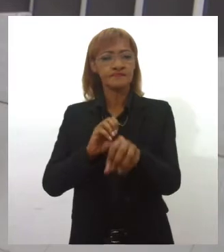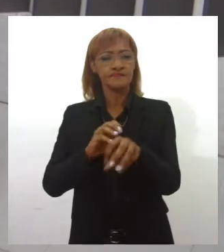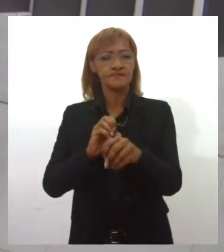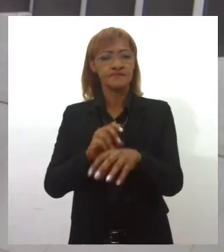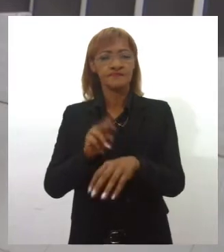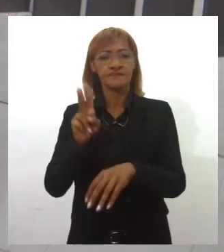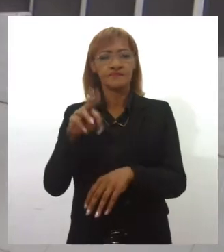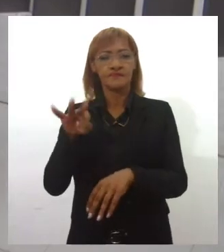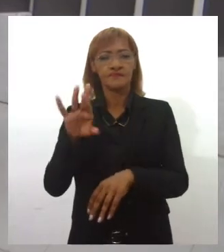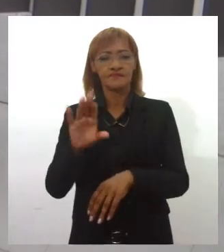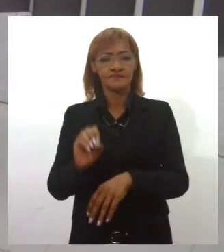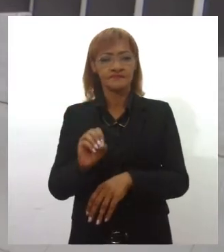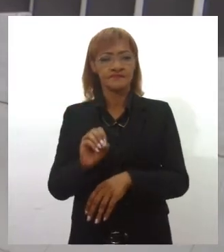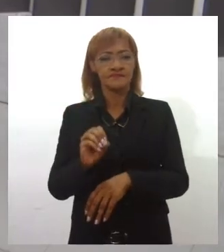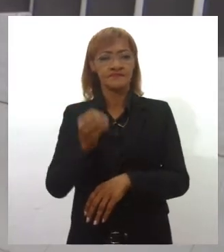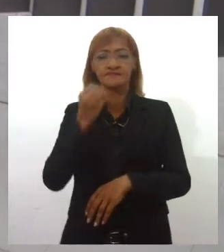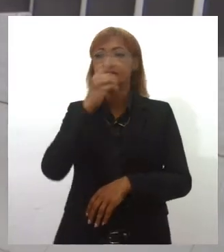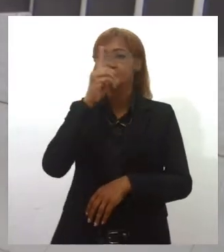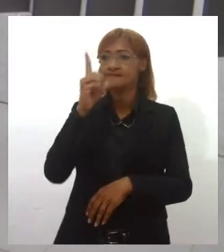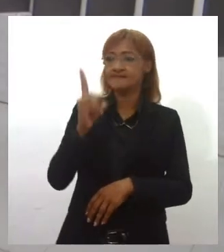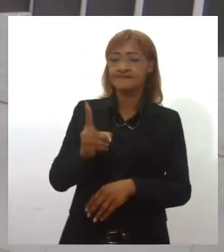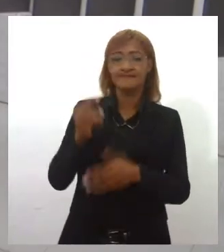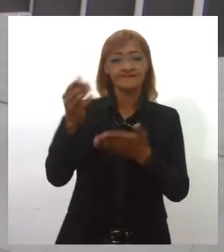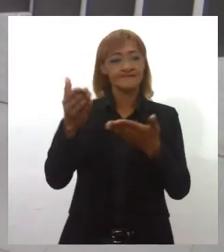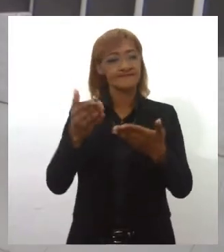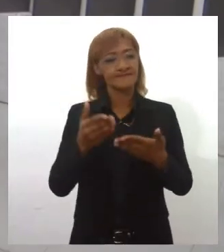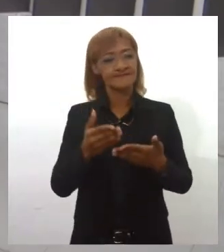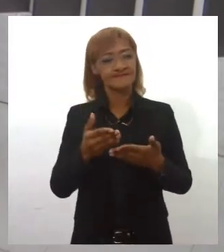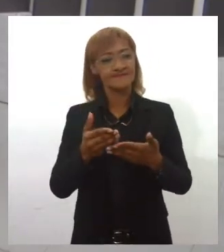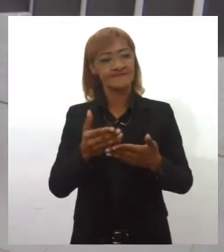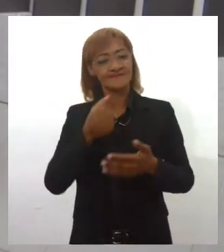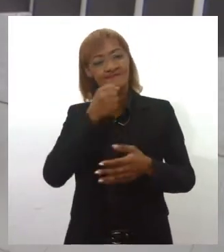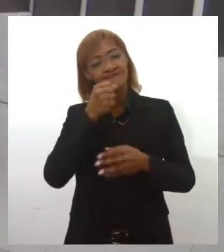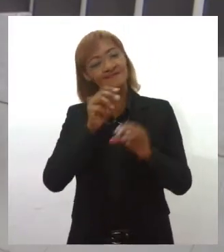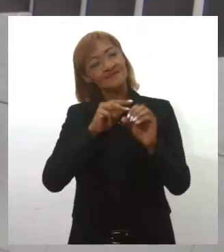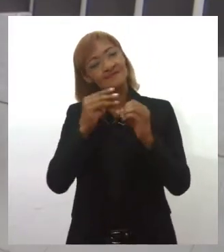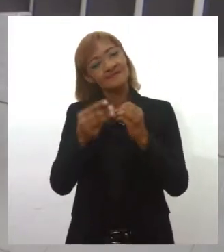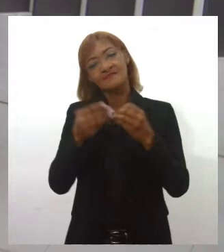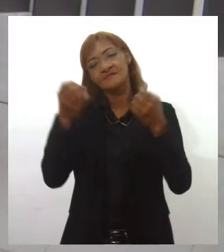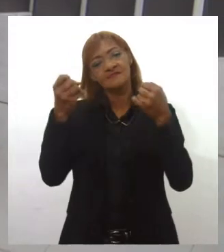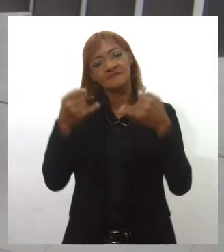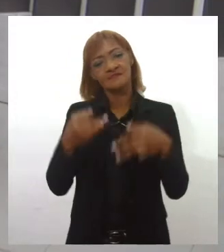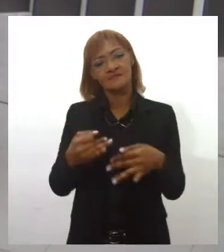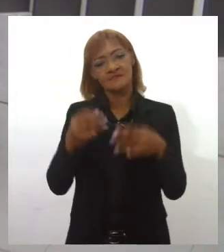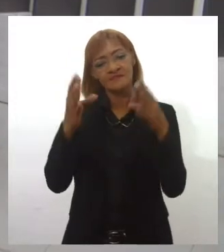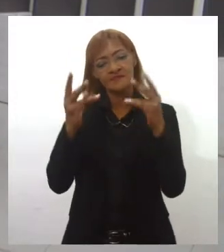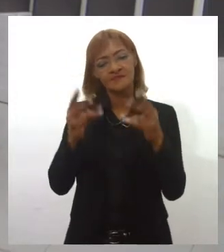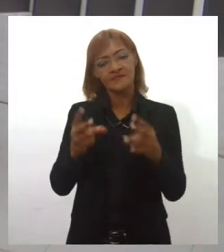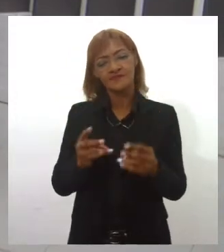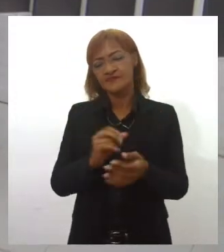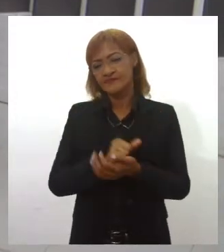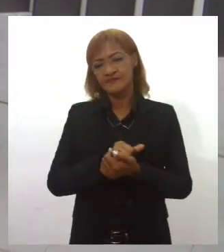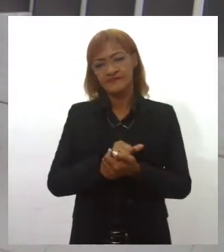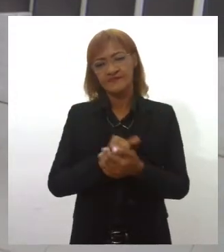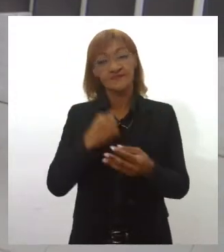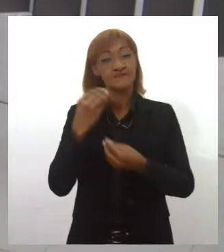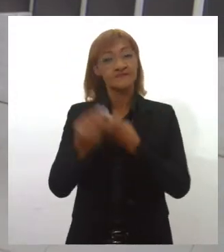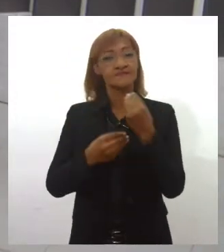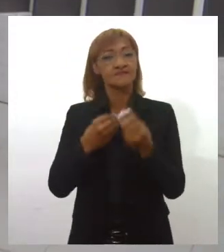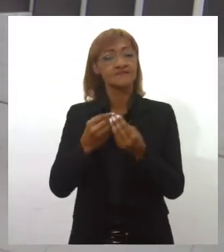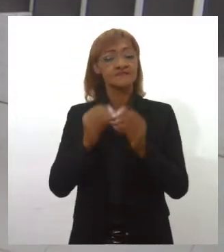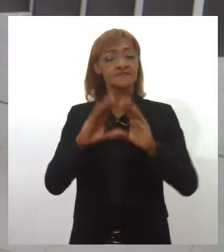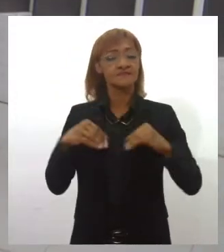Humberto Gonzaga. Muito bom dia, Humberto. Seja bem-vindo ao Jornal da Lese, primeira edição. Então, explica com mais detalhes para a gente, né? Como vai funcionar essas